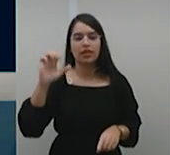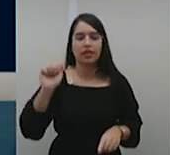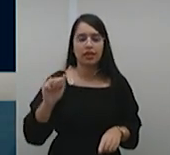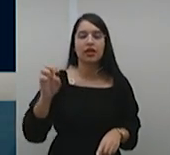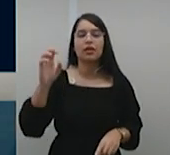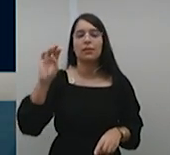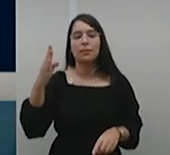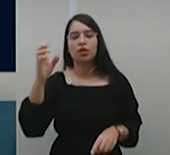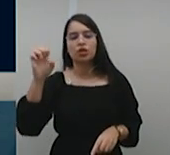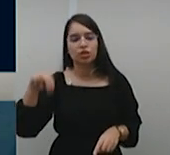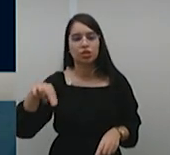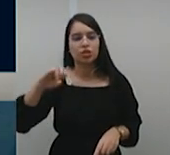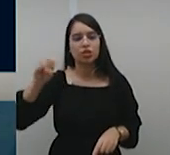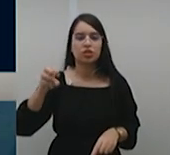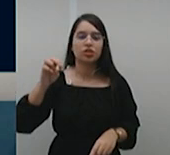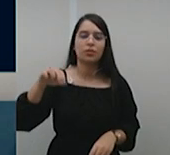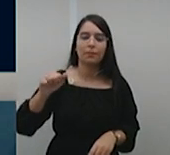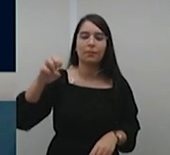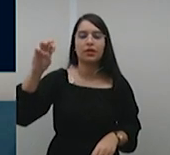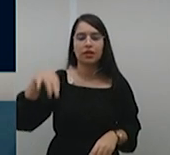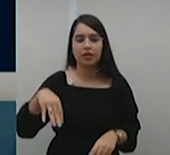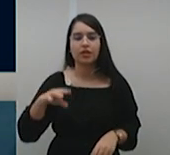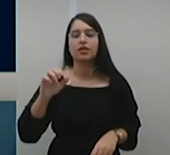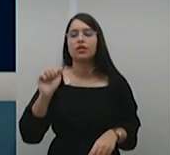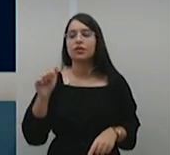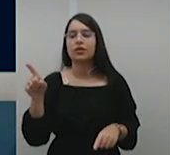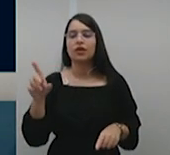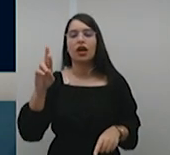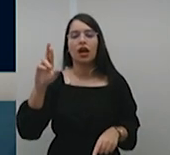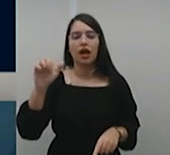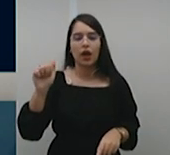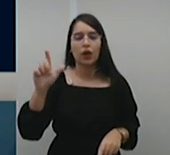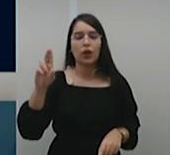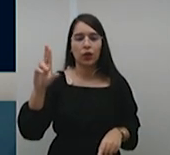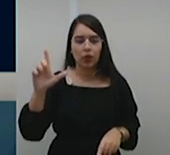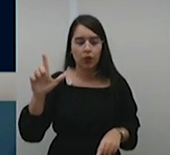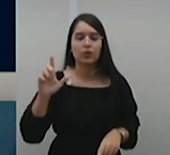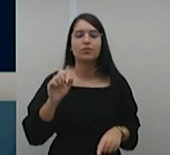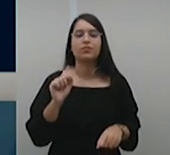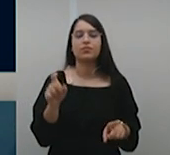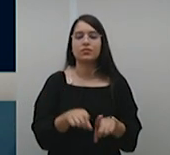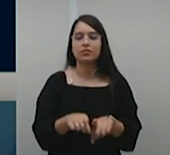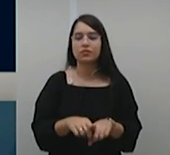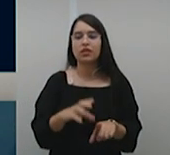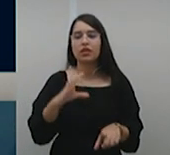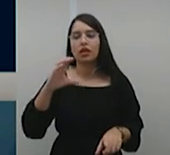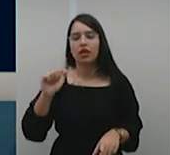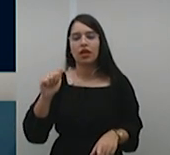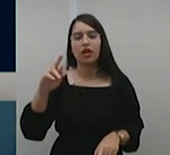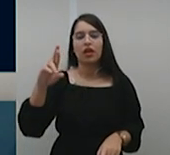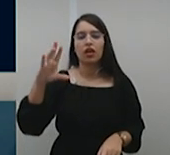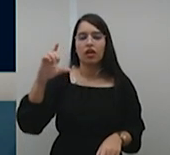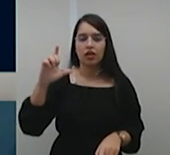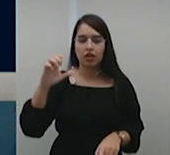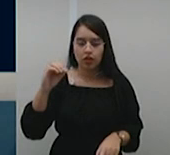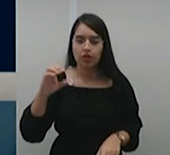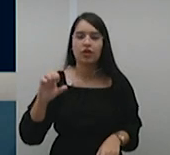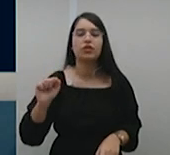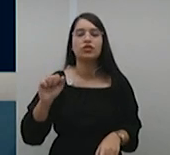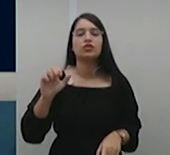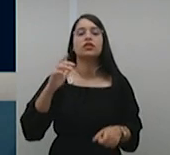Salomão, Mauro Campo e Belmarques, Raul Araújo, Maria Isabel Galotti, Antônio Carlos Ferreira e Ricardo Vilas Boas Cueva.